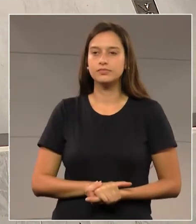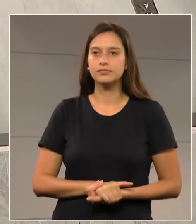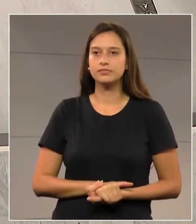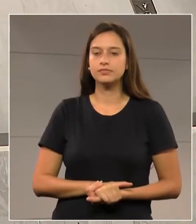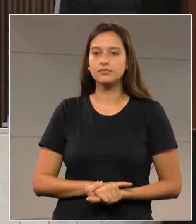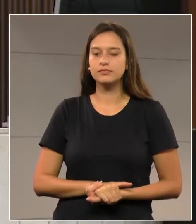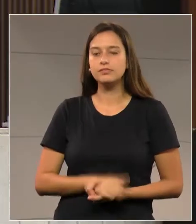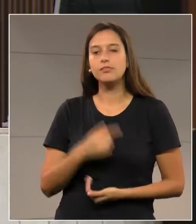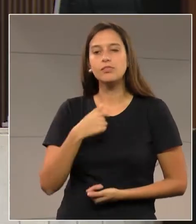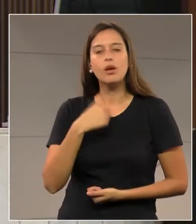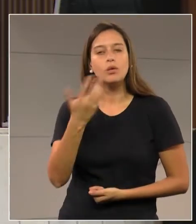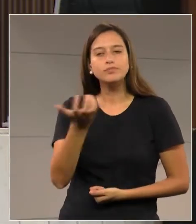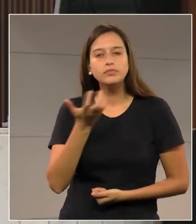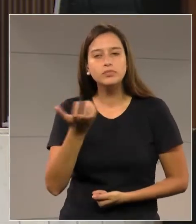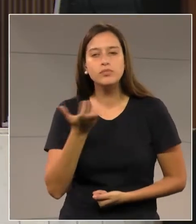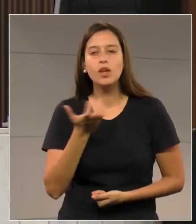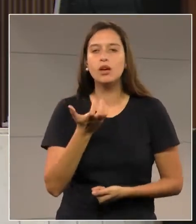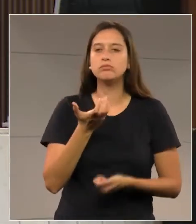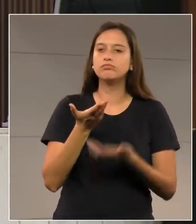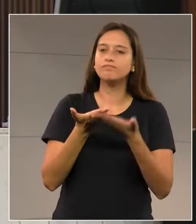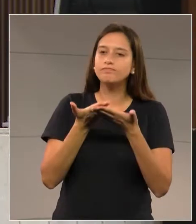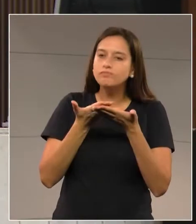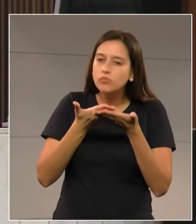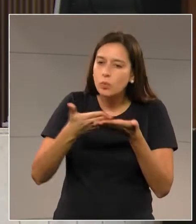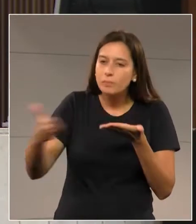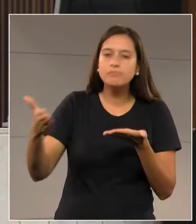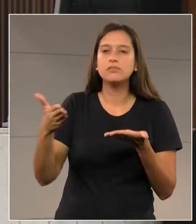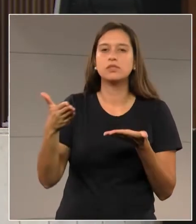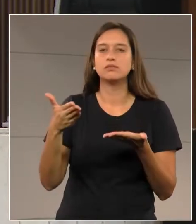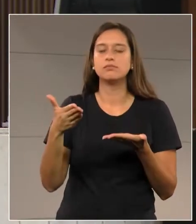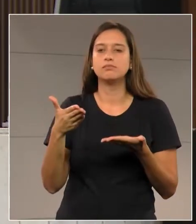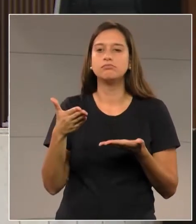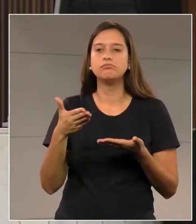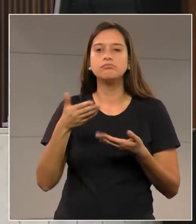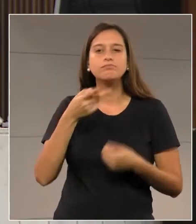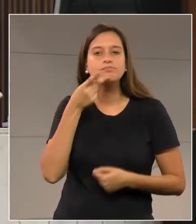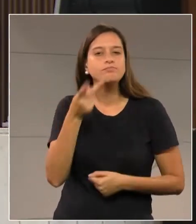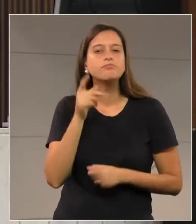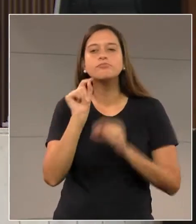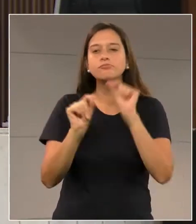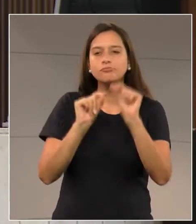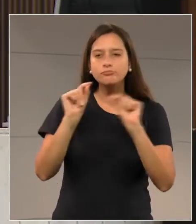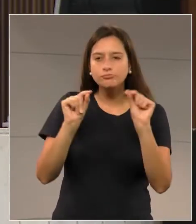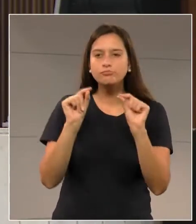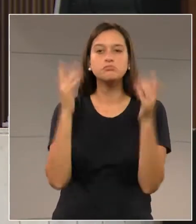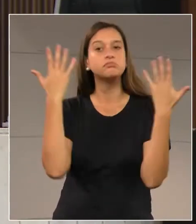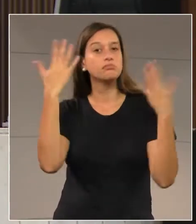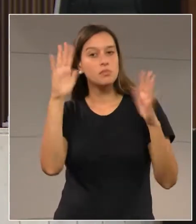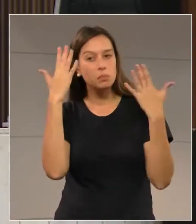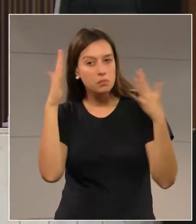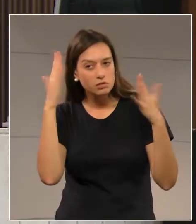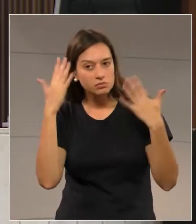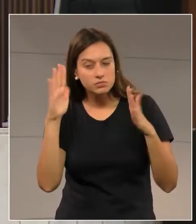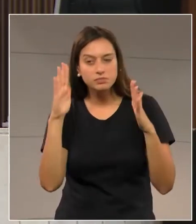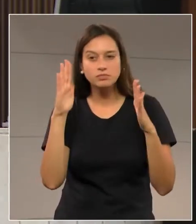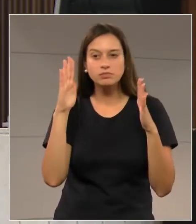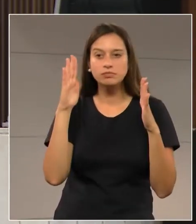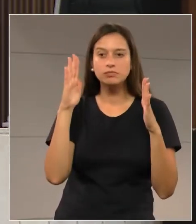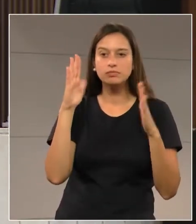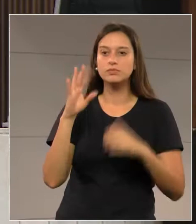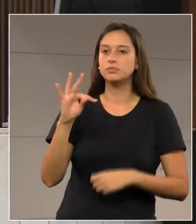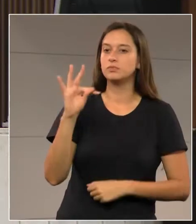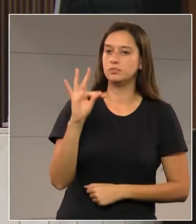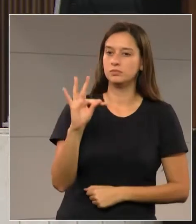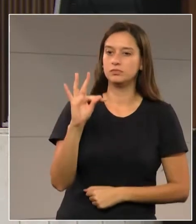quero inicialmente parabenizar aqui o Theo Lima, autor